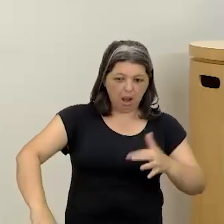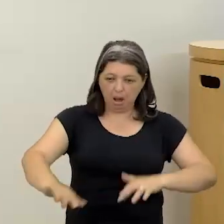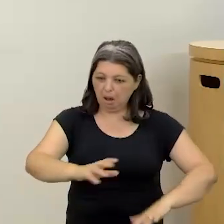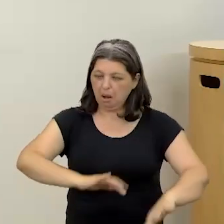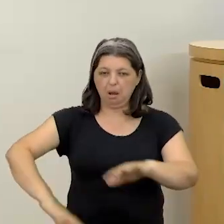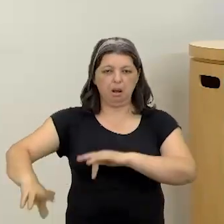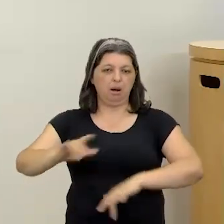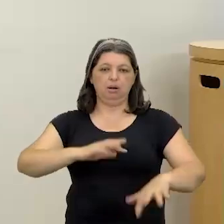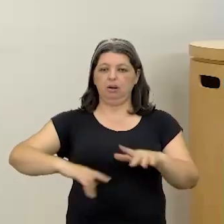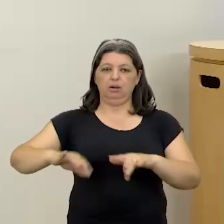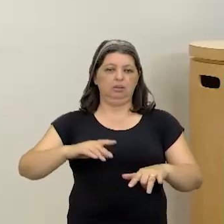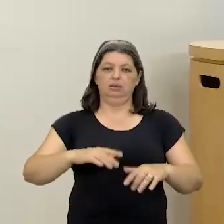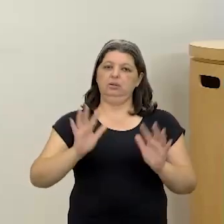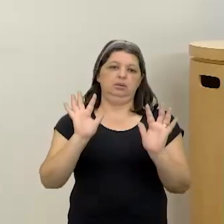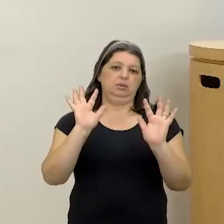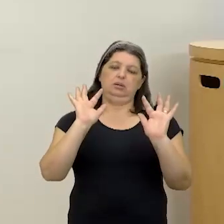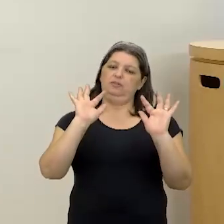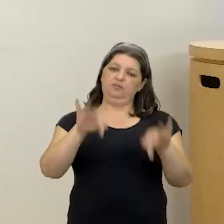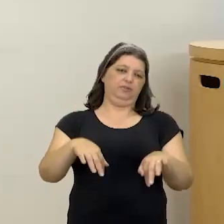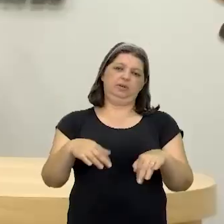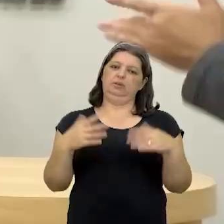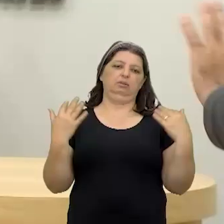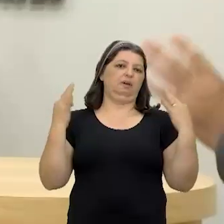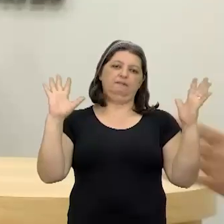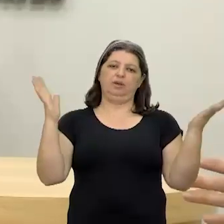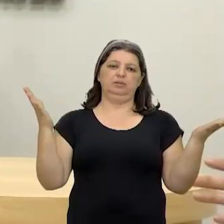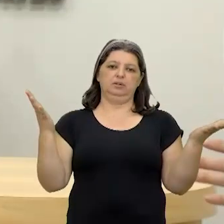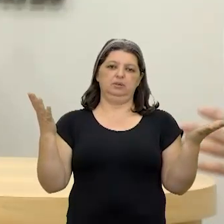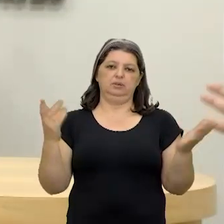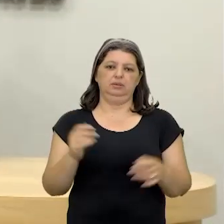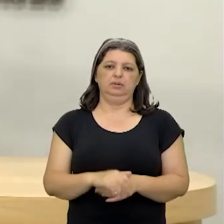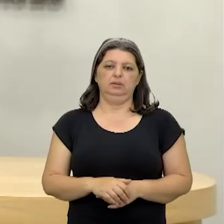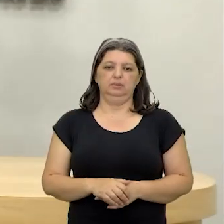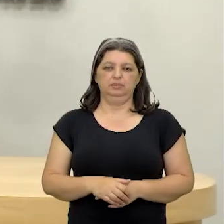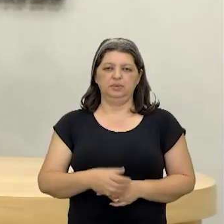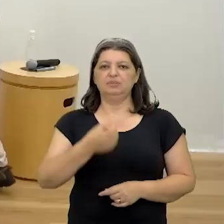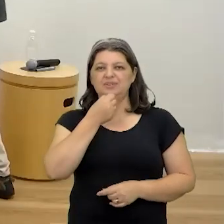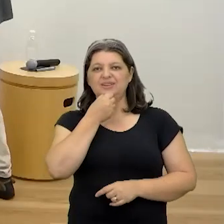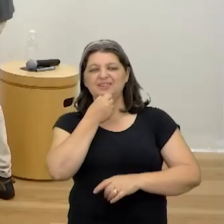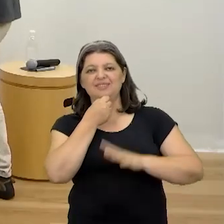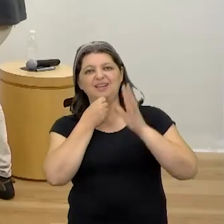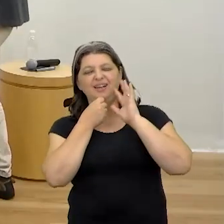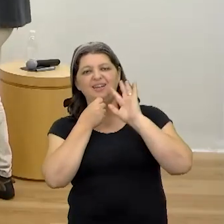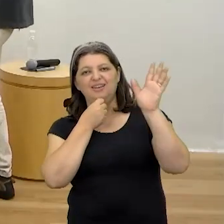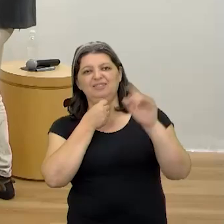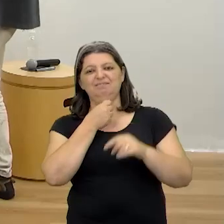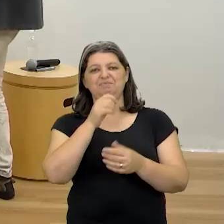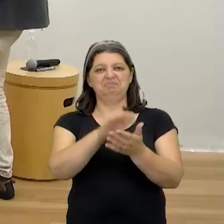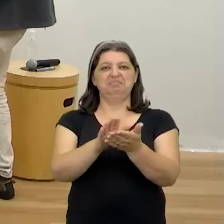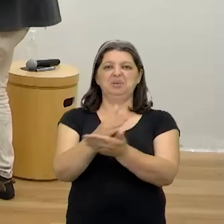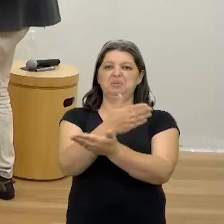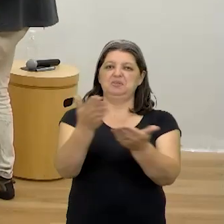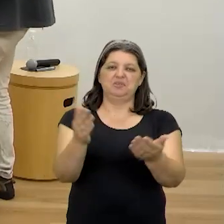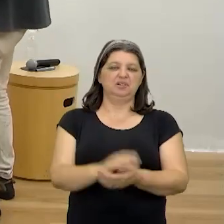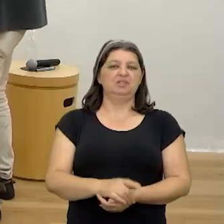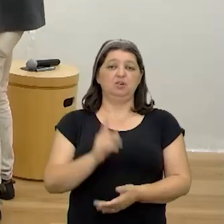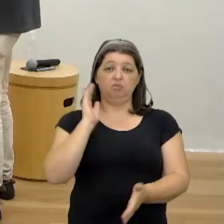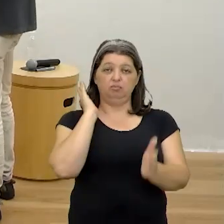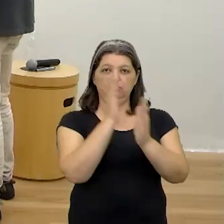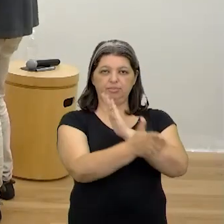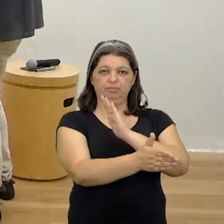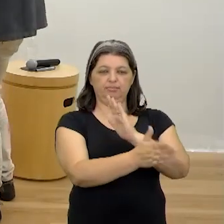festa acabou ali. Caramba, os tanques já entrando ali, cara. em Legal, bacana, pessoal. Parabéns pra vocês. E tchau.